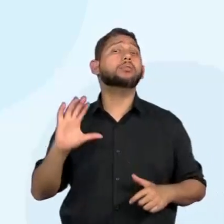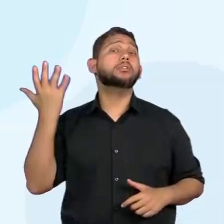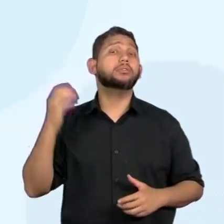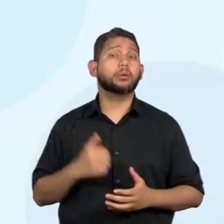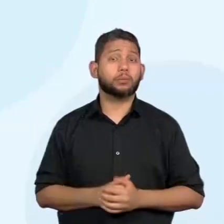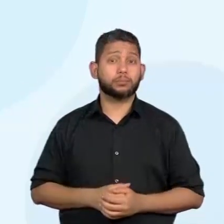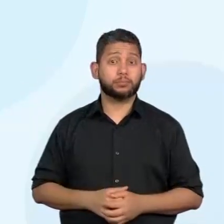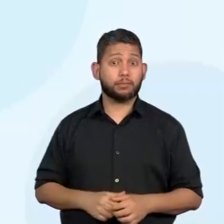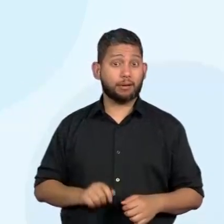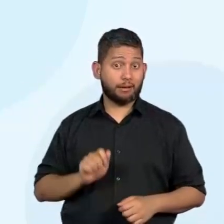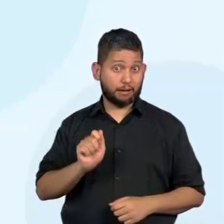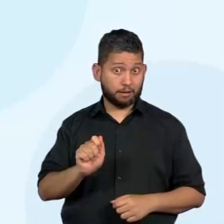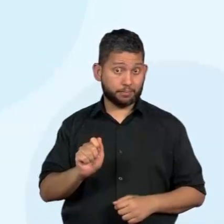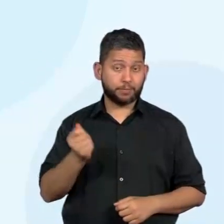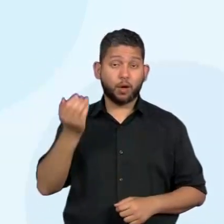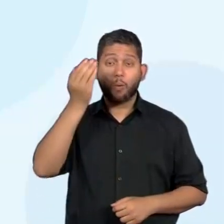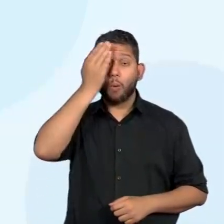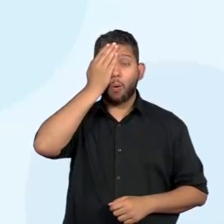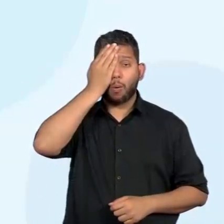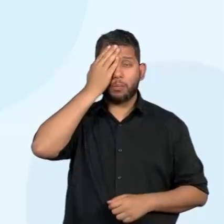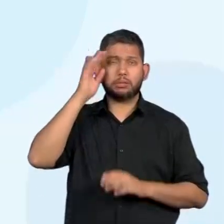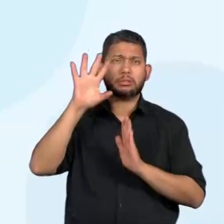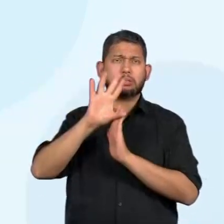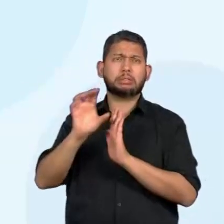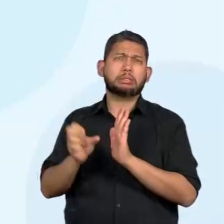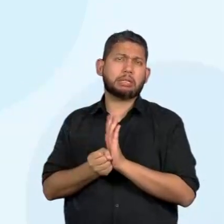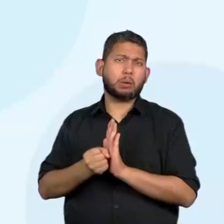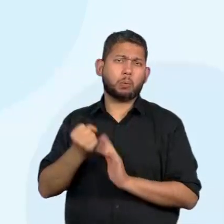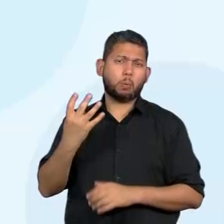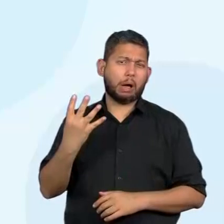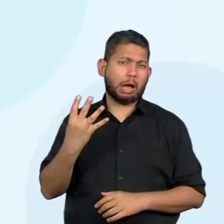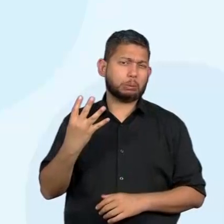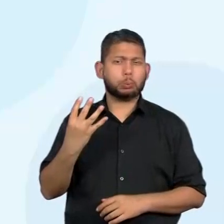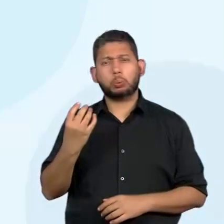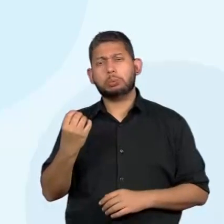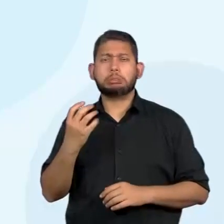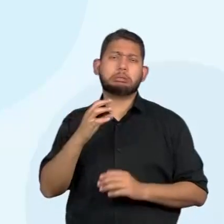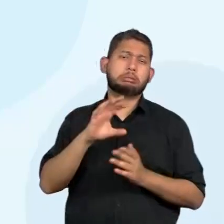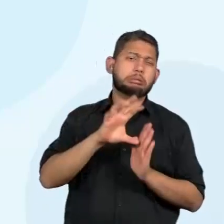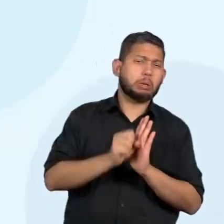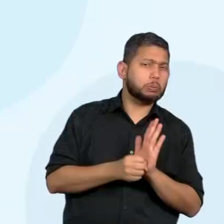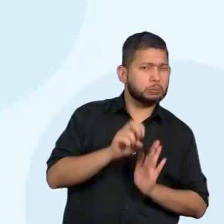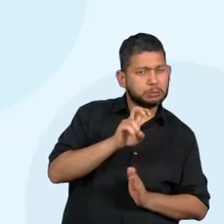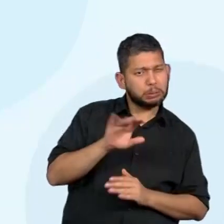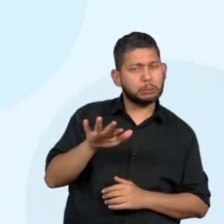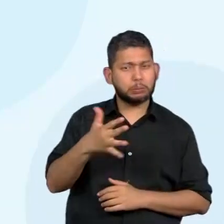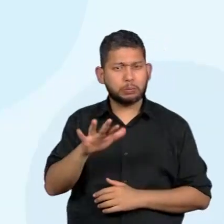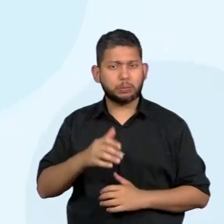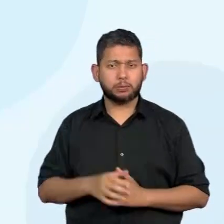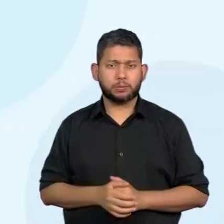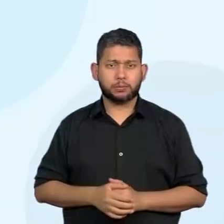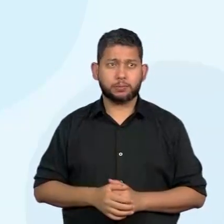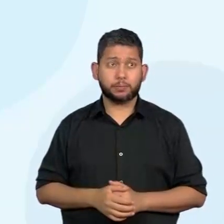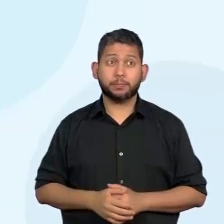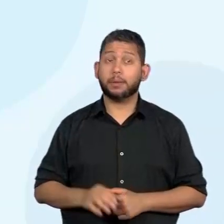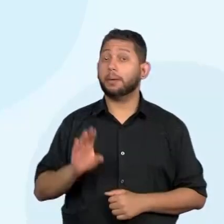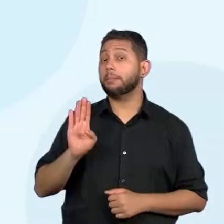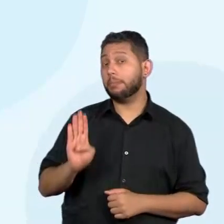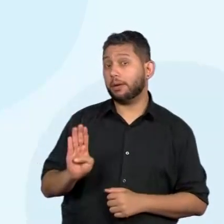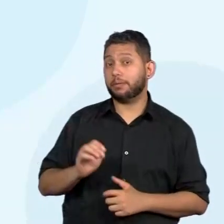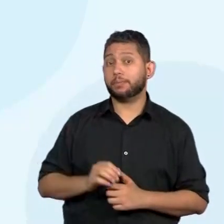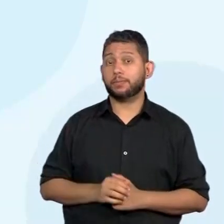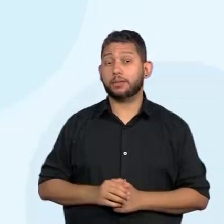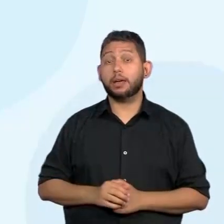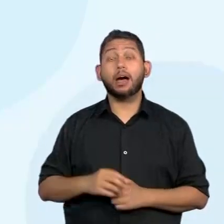Império Romano, nos séculos 4 e 5? Alternativa B, São Paulo, em 24